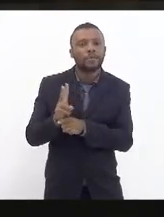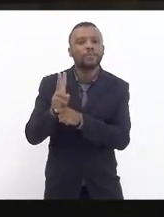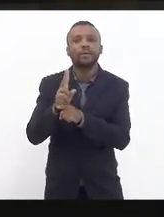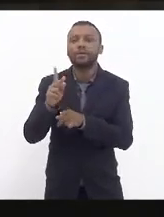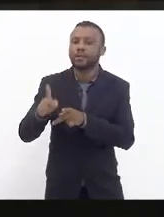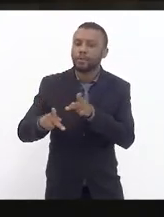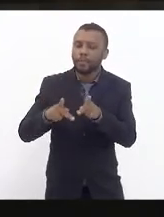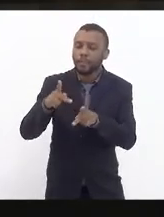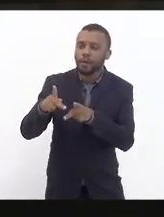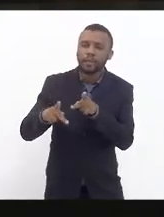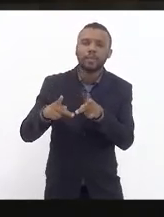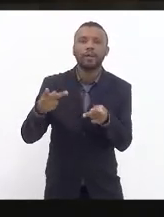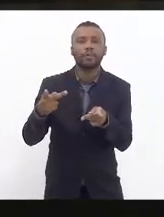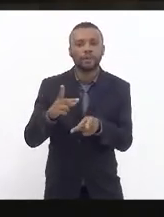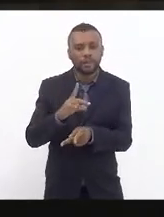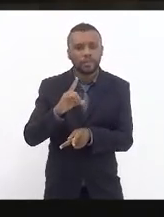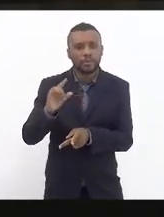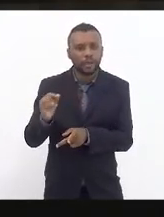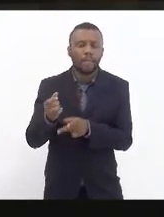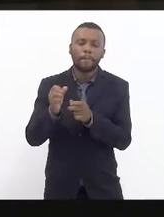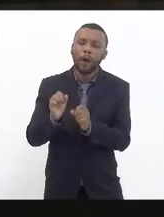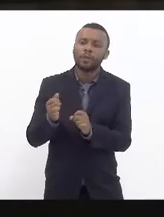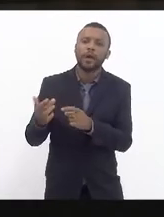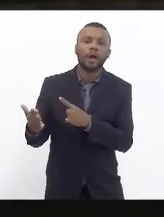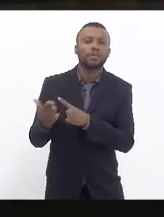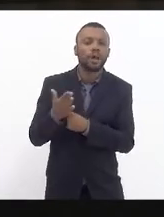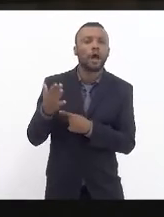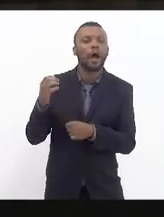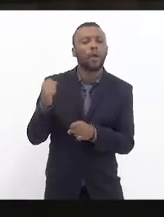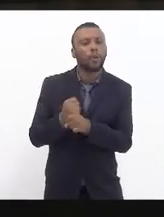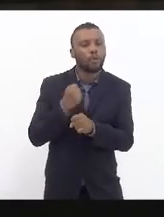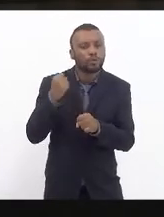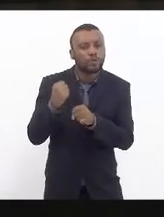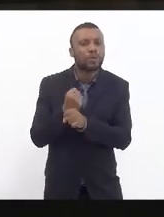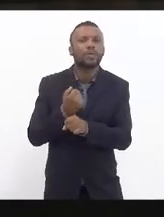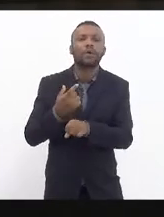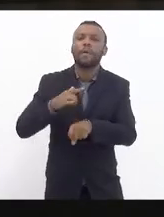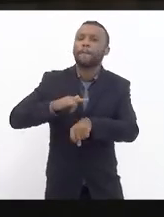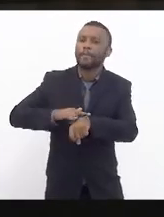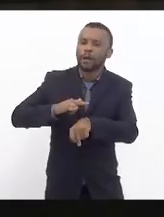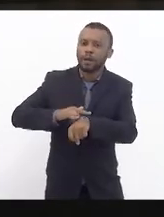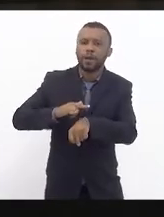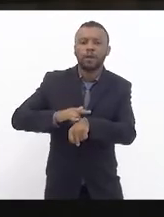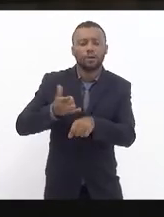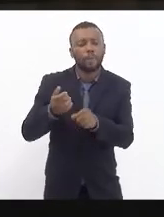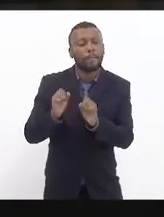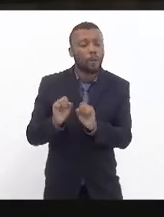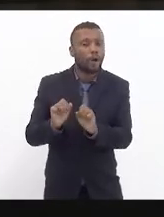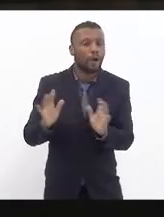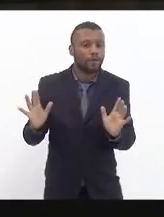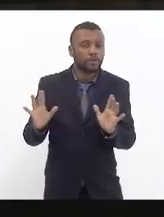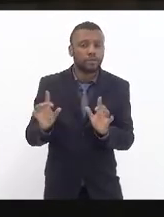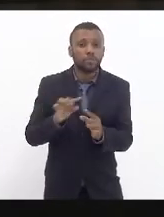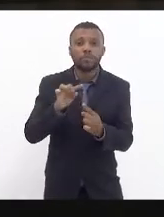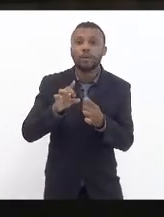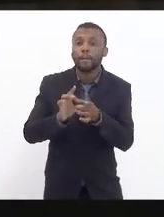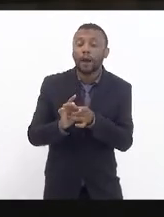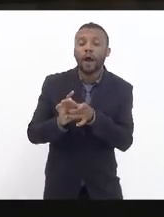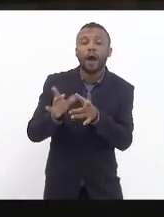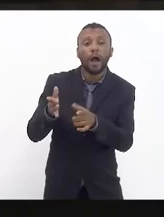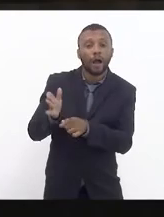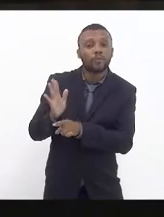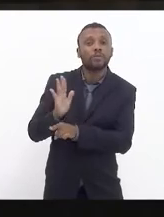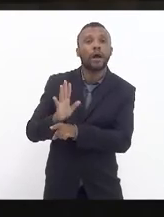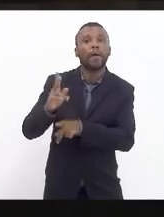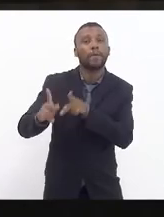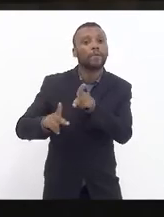esse dinheiro pode ajudar a construir os banheiros para dar a população que mora na periferia